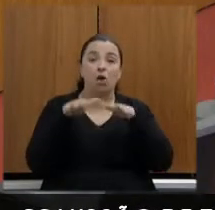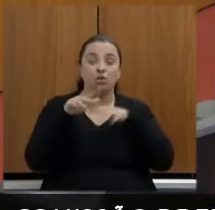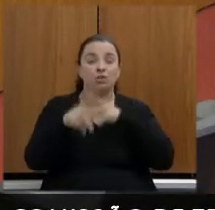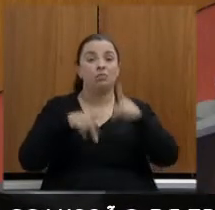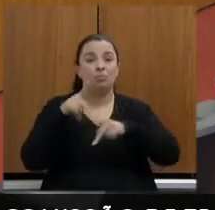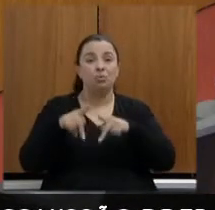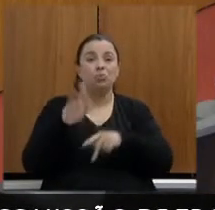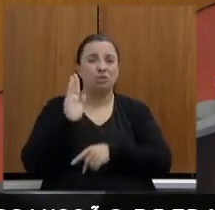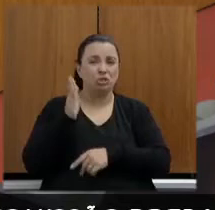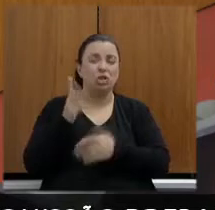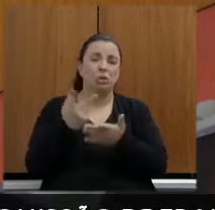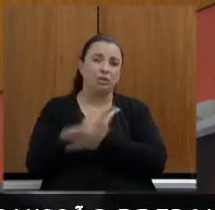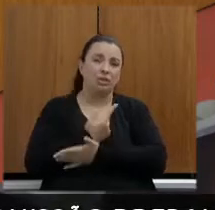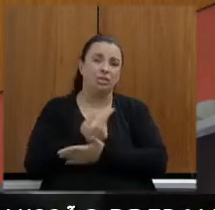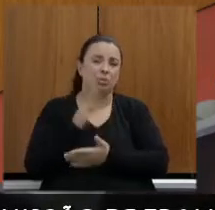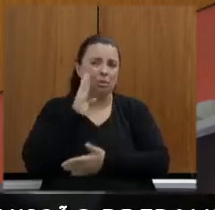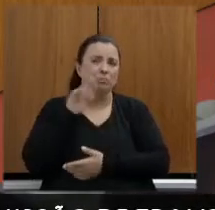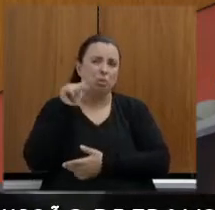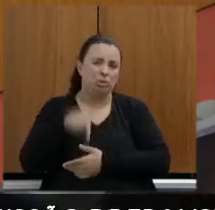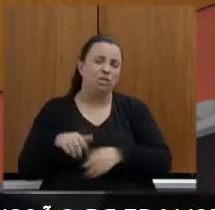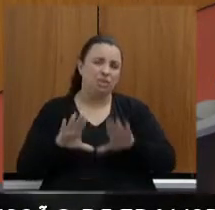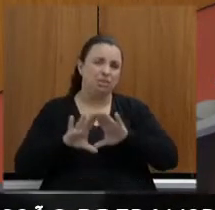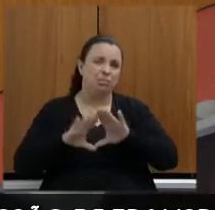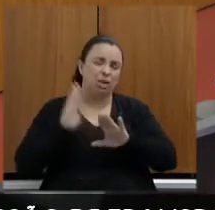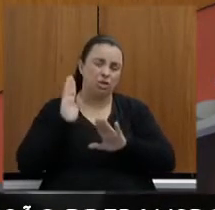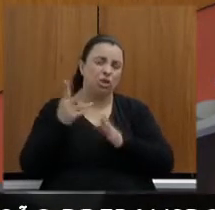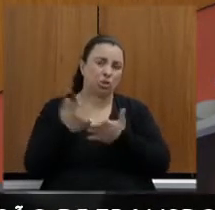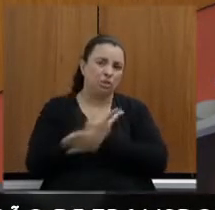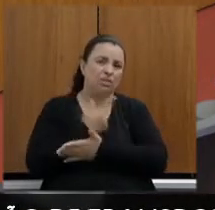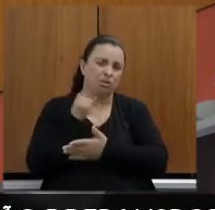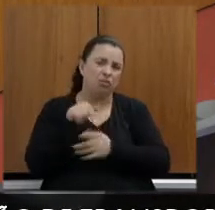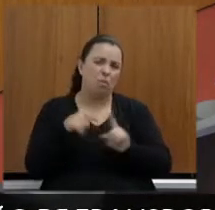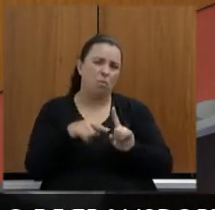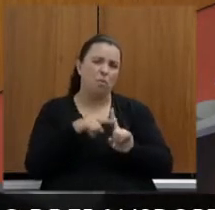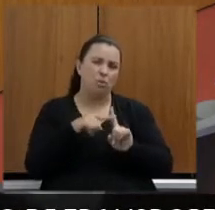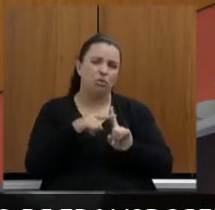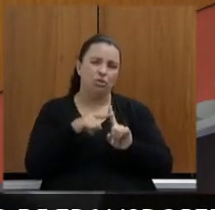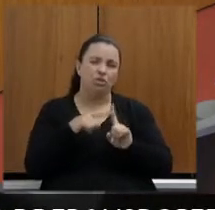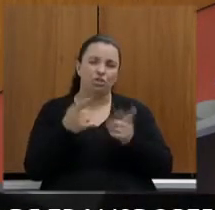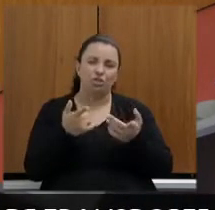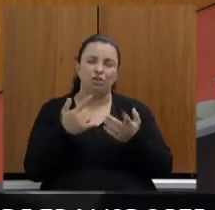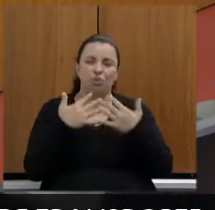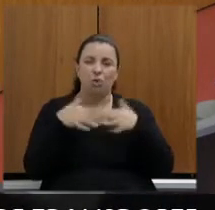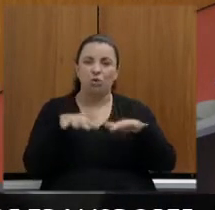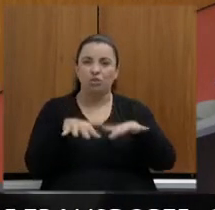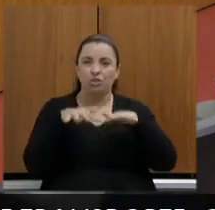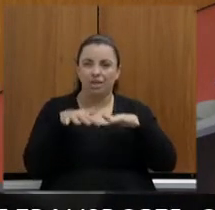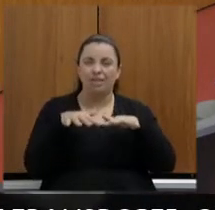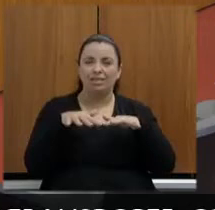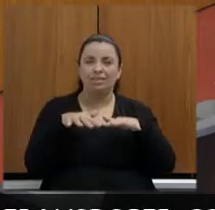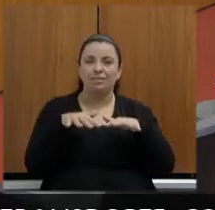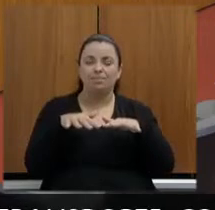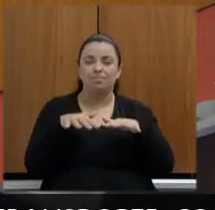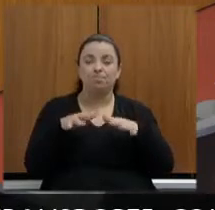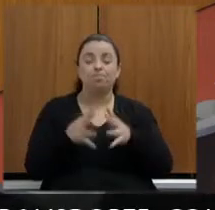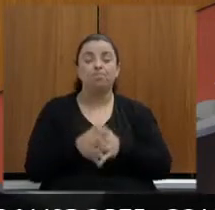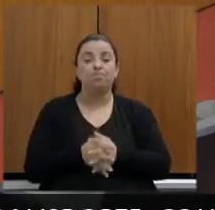organizada por essa casa, que foi muito positiva. É uma audiência feita, inclusive, no plenário da casa.